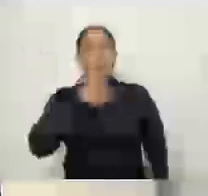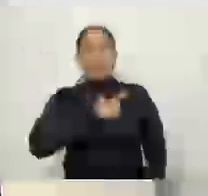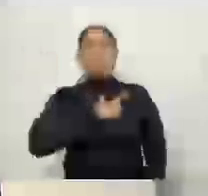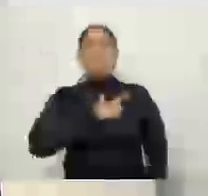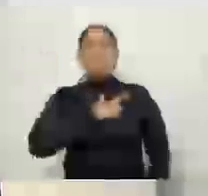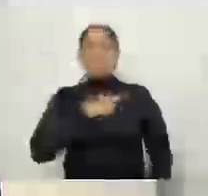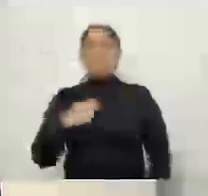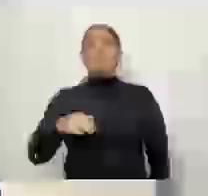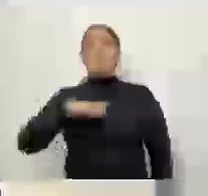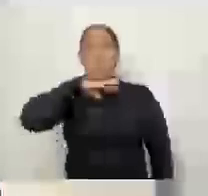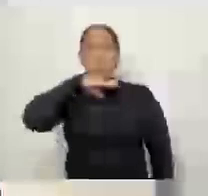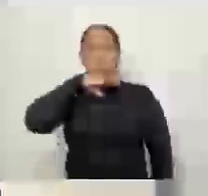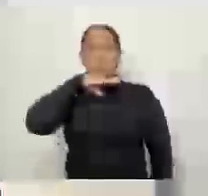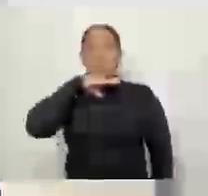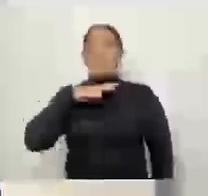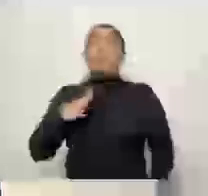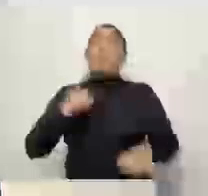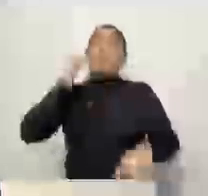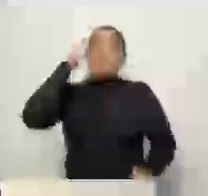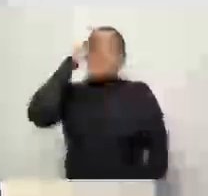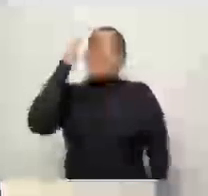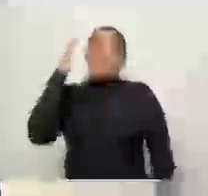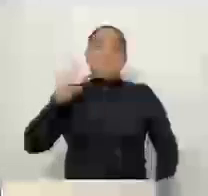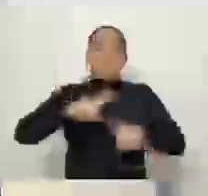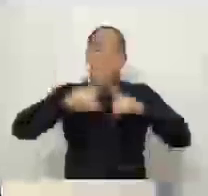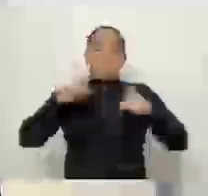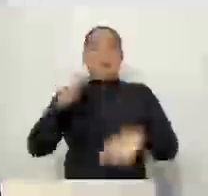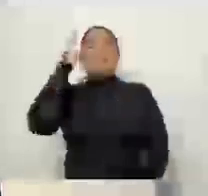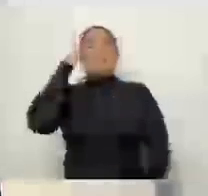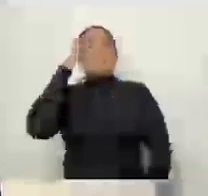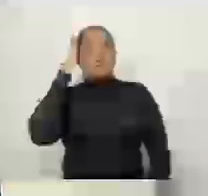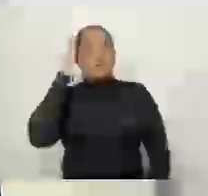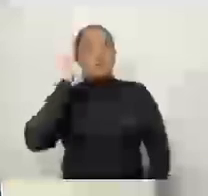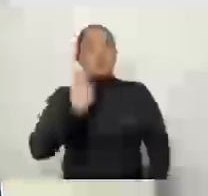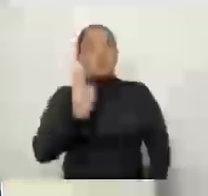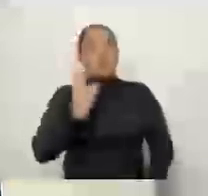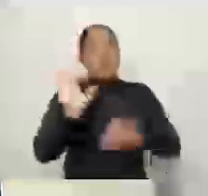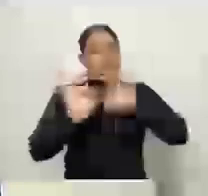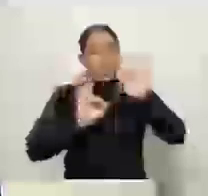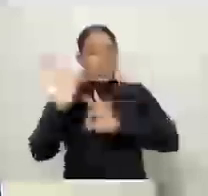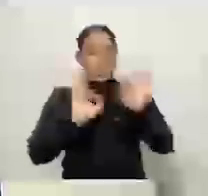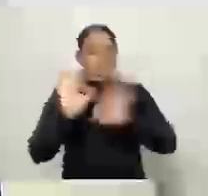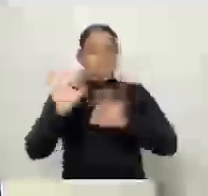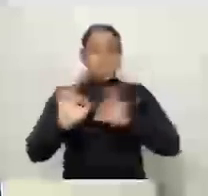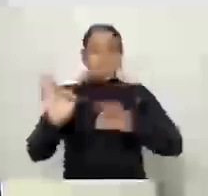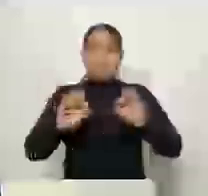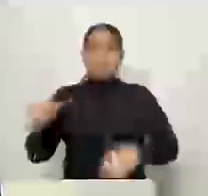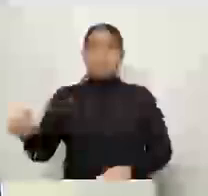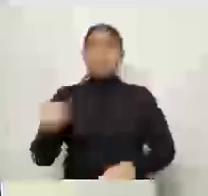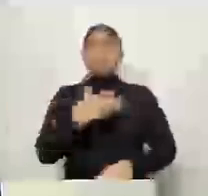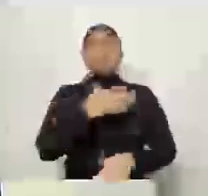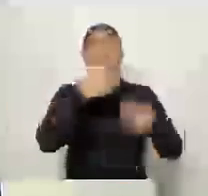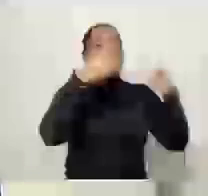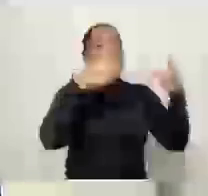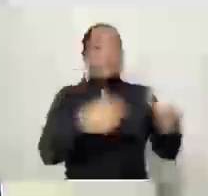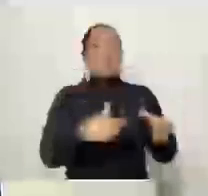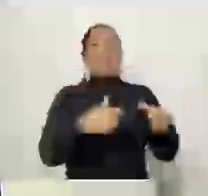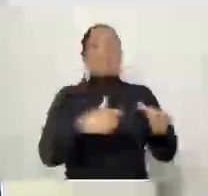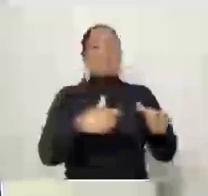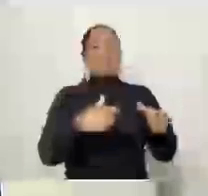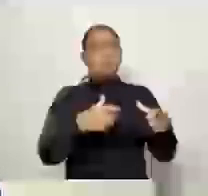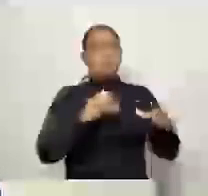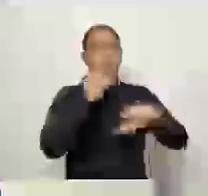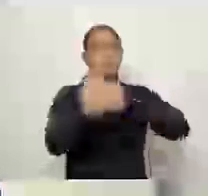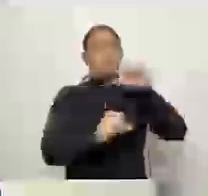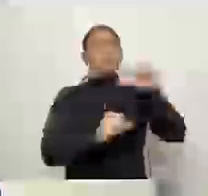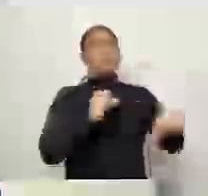ele me relatou esse fato, que eles estavam mudando. Então, agora eu não sei dizer se já concluíram,